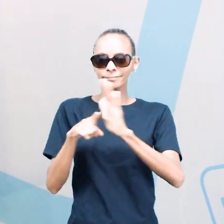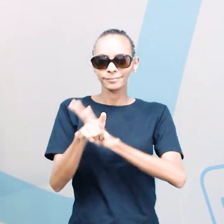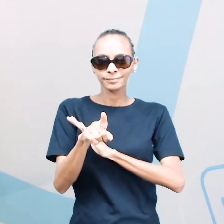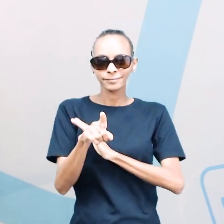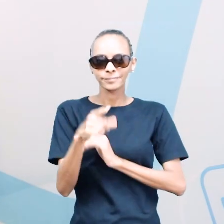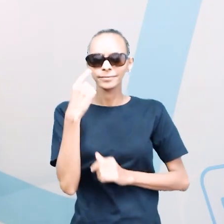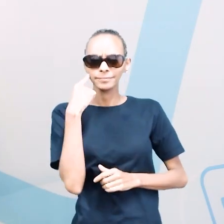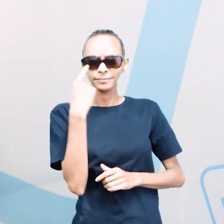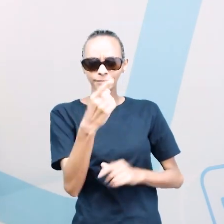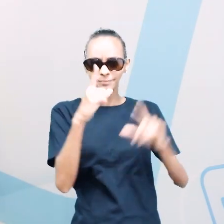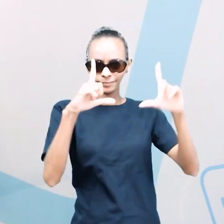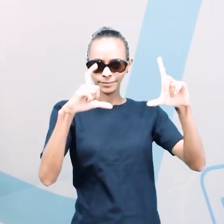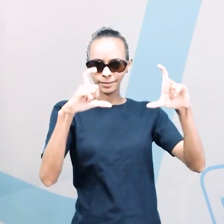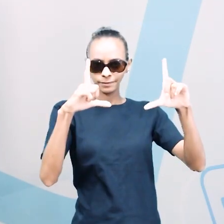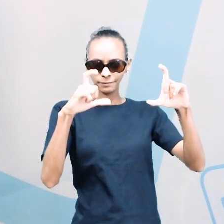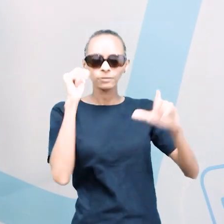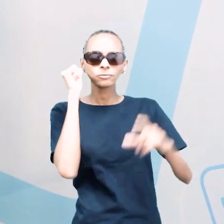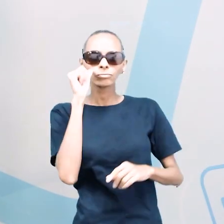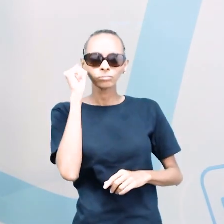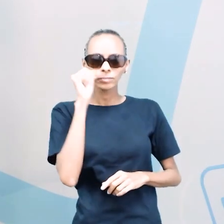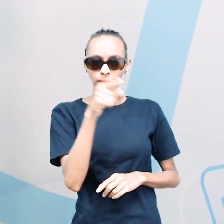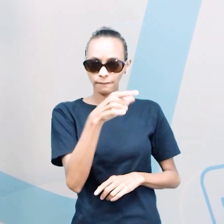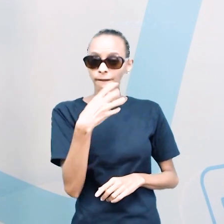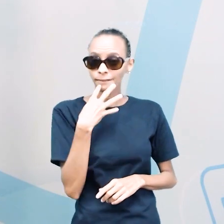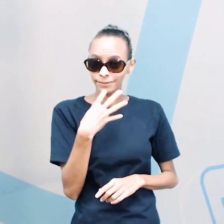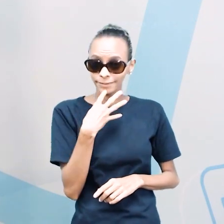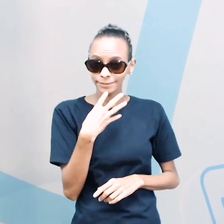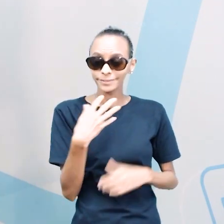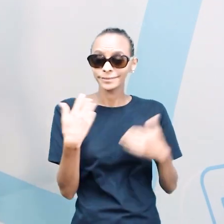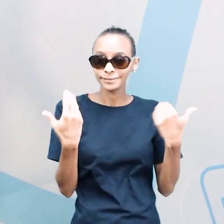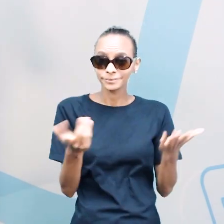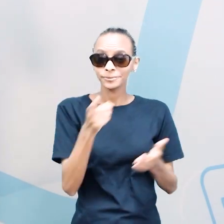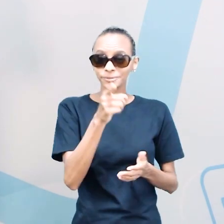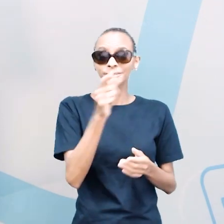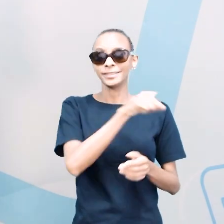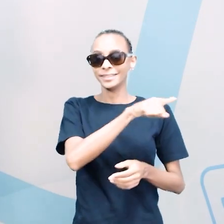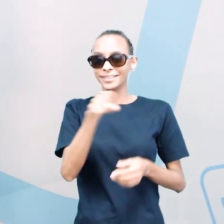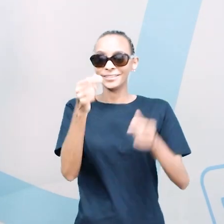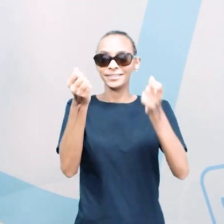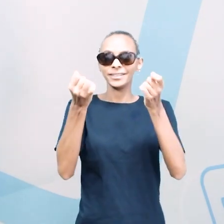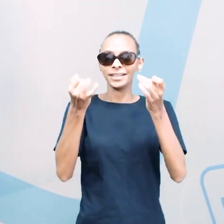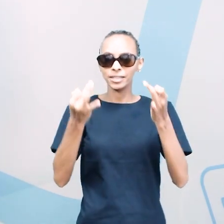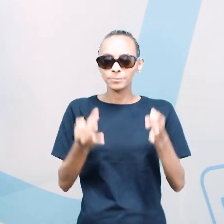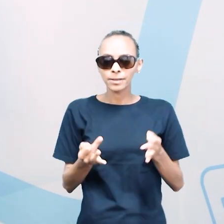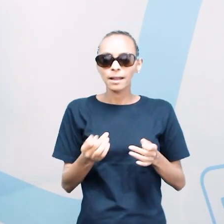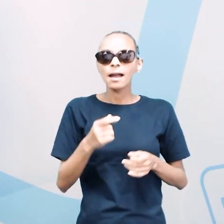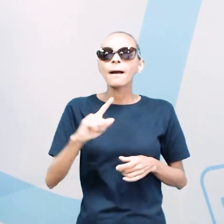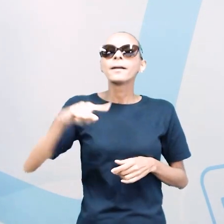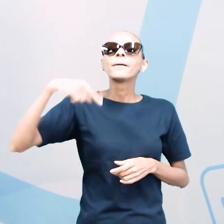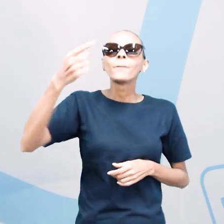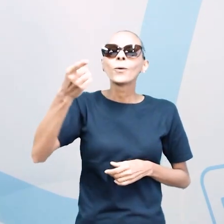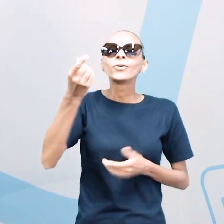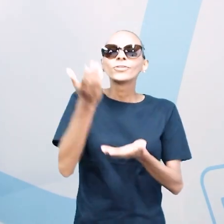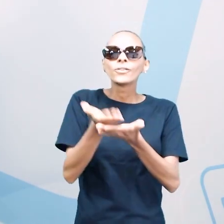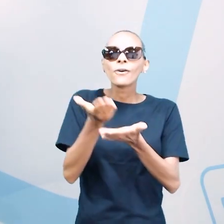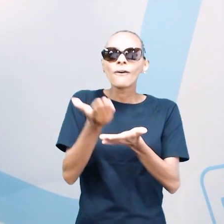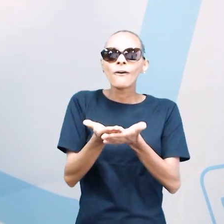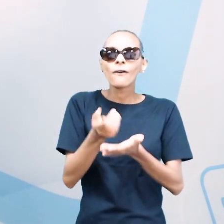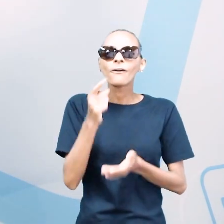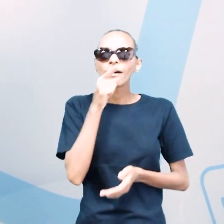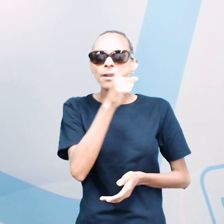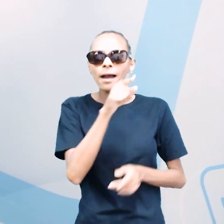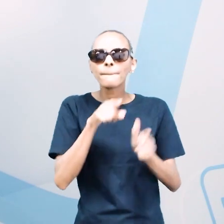vocês conhecem ela, não? Então, vocês vão dizer para a próxima aula, what is